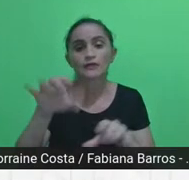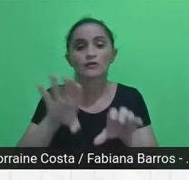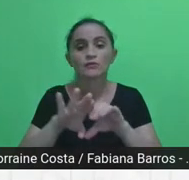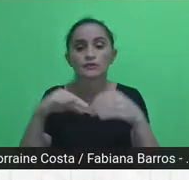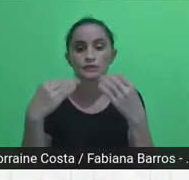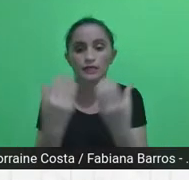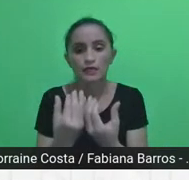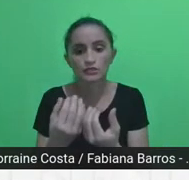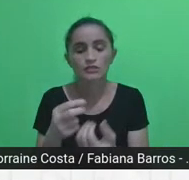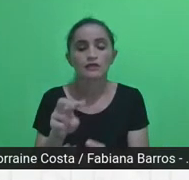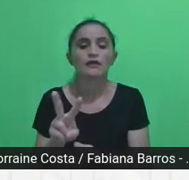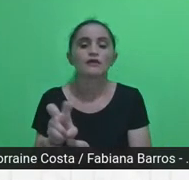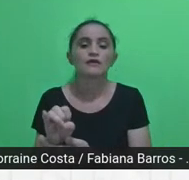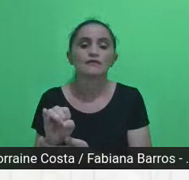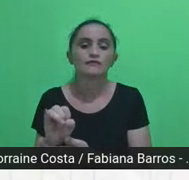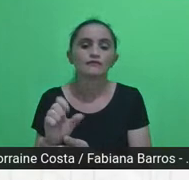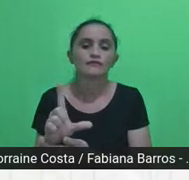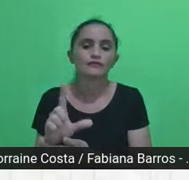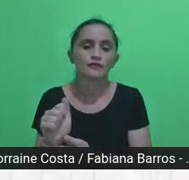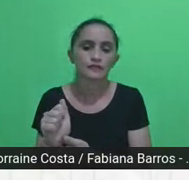porque nesse